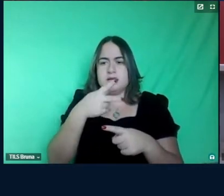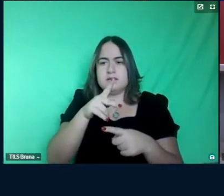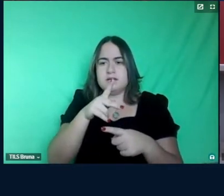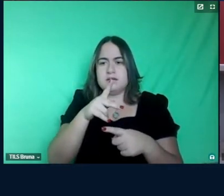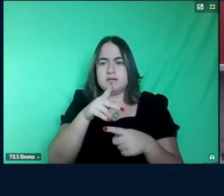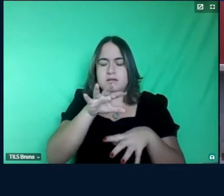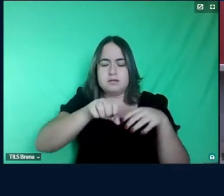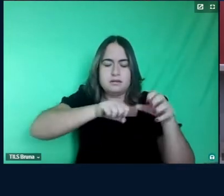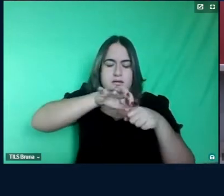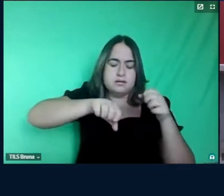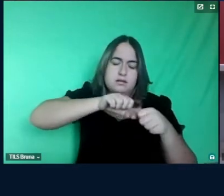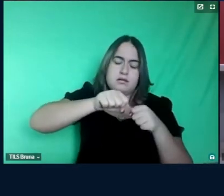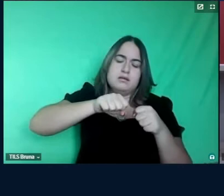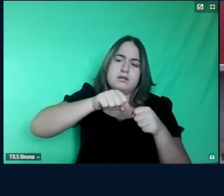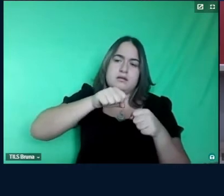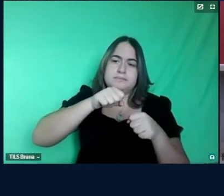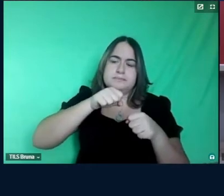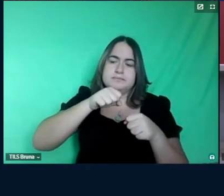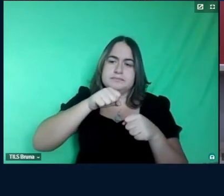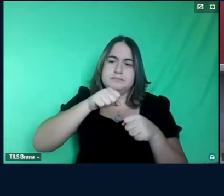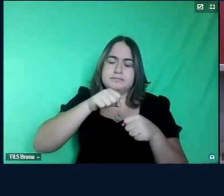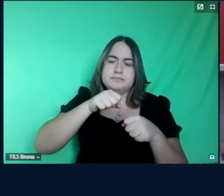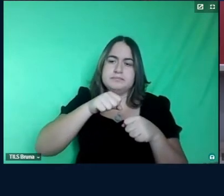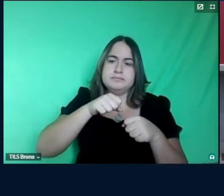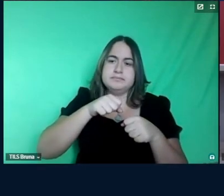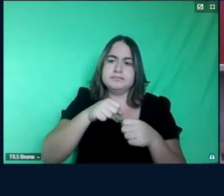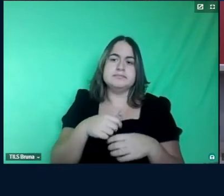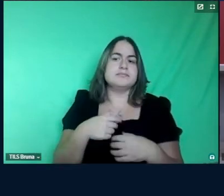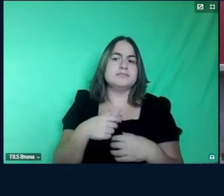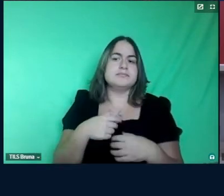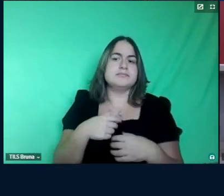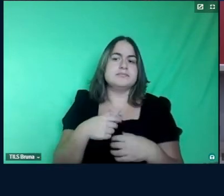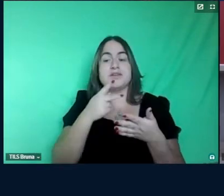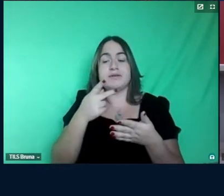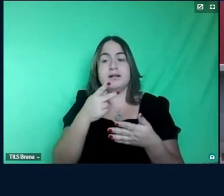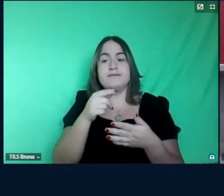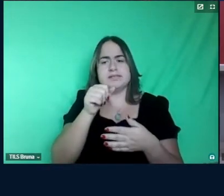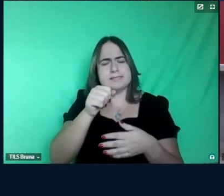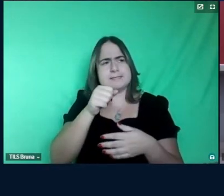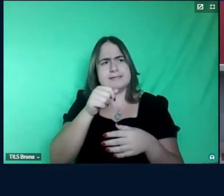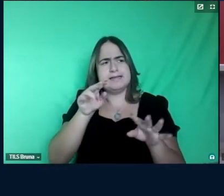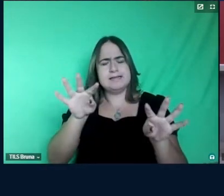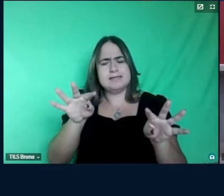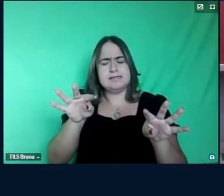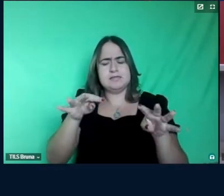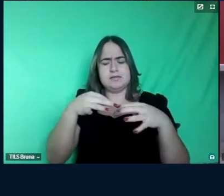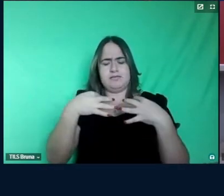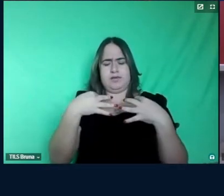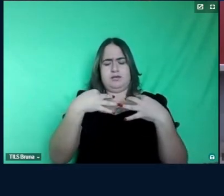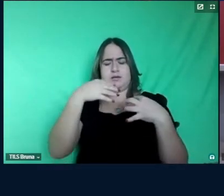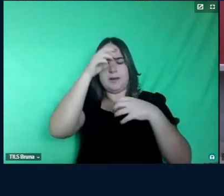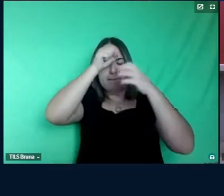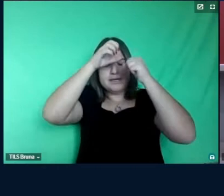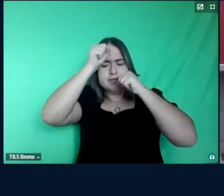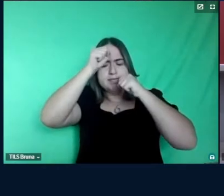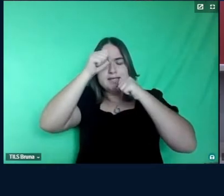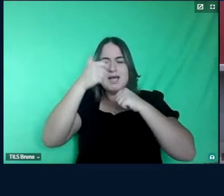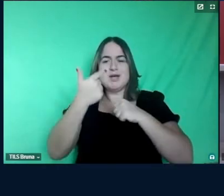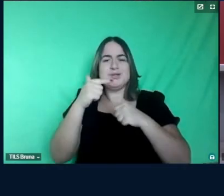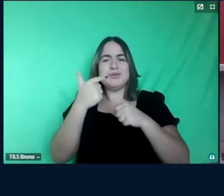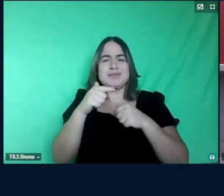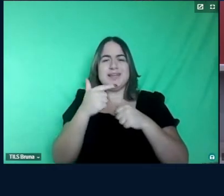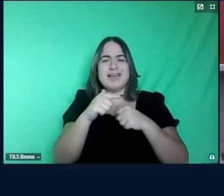você se coloca como o Ru vai falar 2017 você se vê como um aprendiz você não tem essa hierarquia de saber ou esse poder